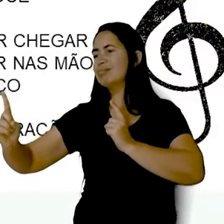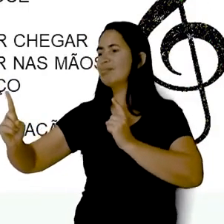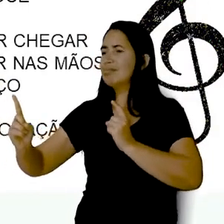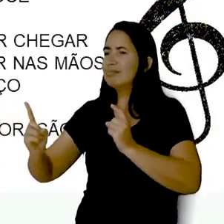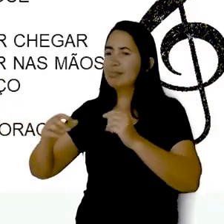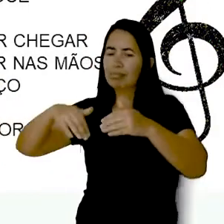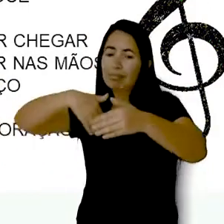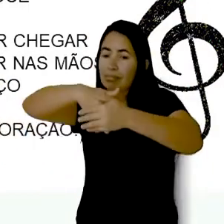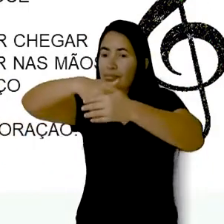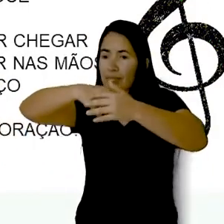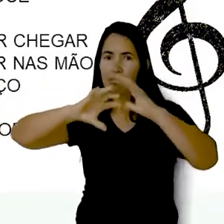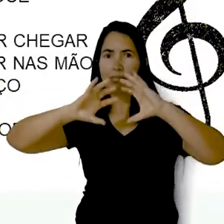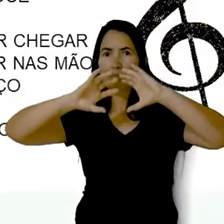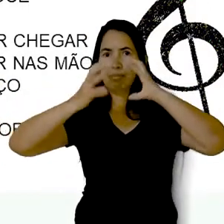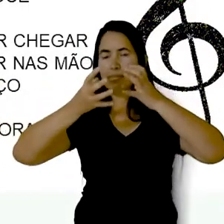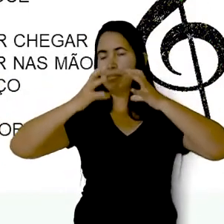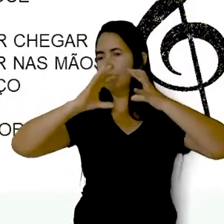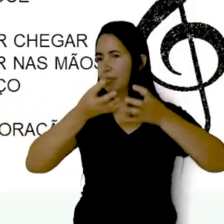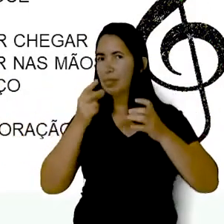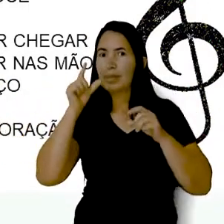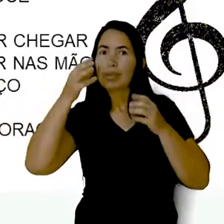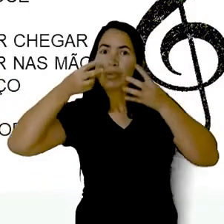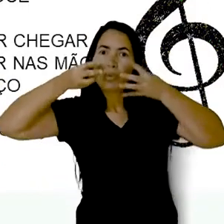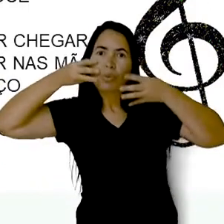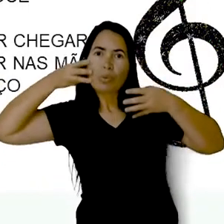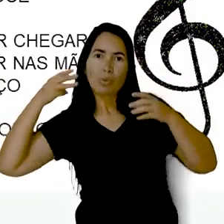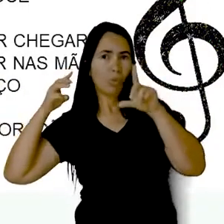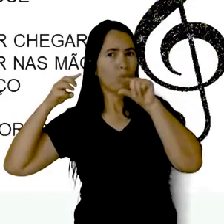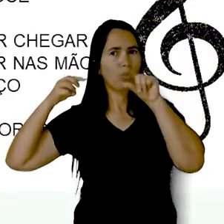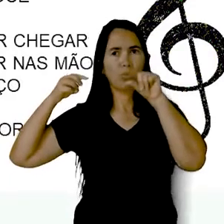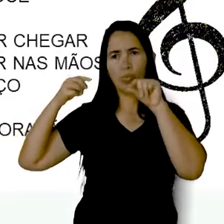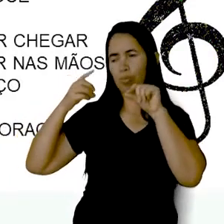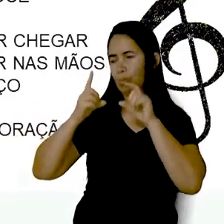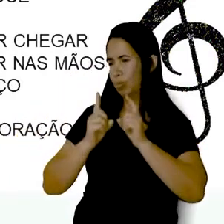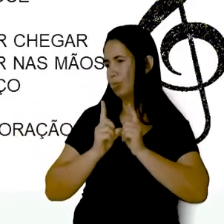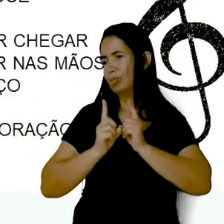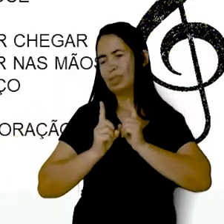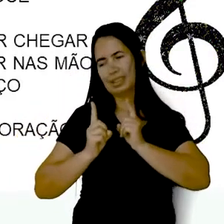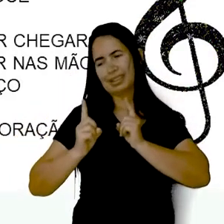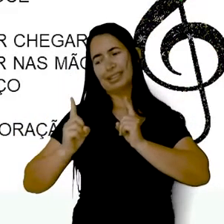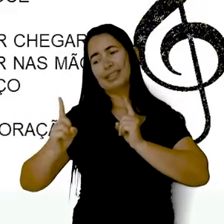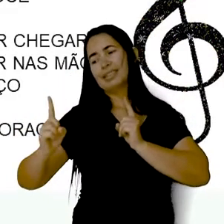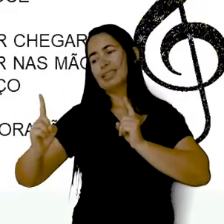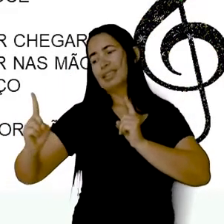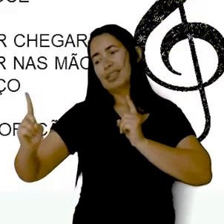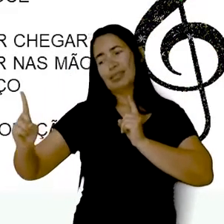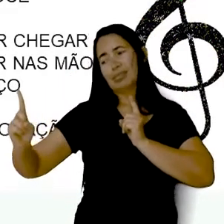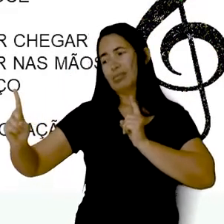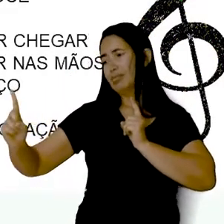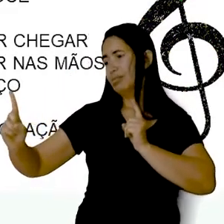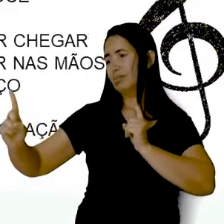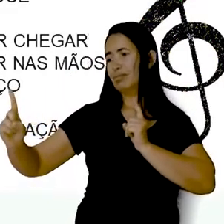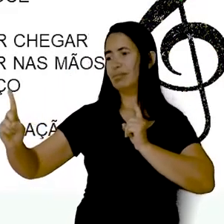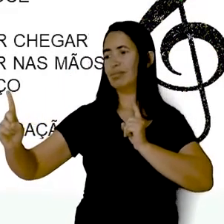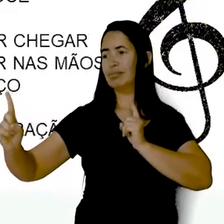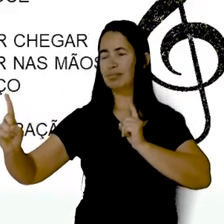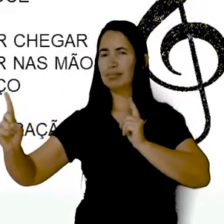Futebol sem bola Piu-piu sem frajola Sou eu, assim sem você